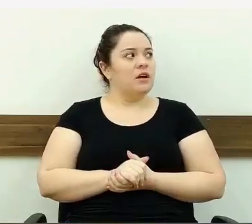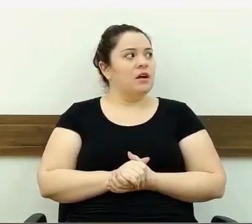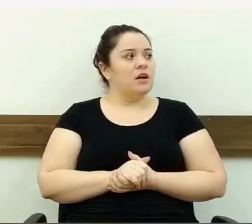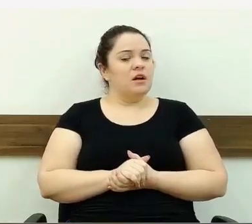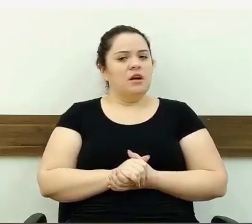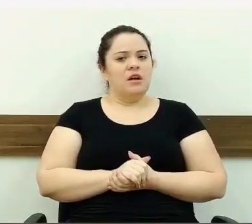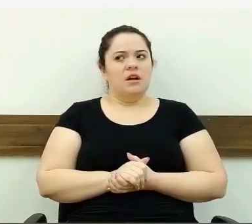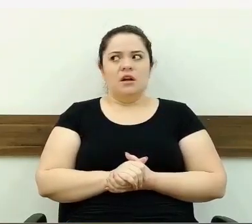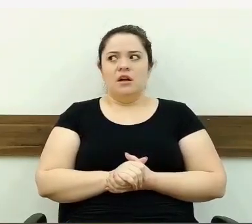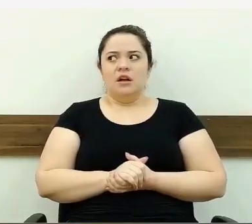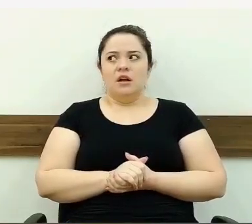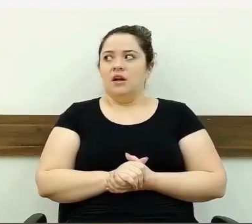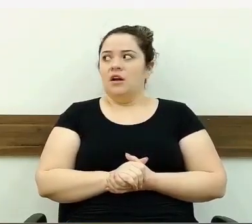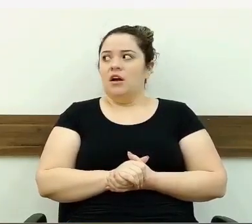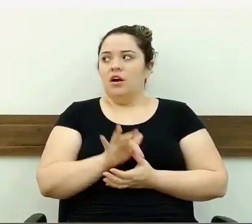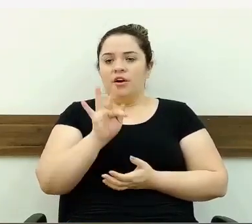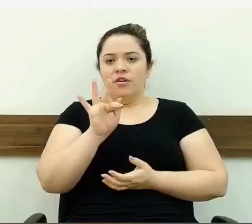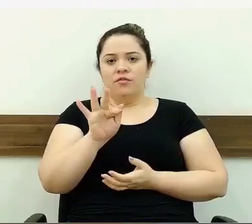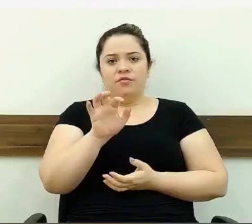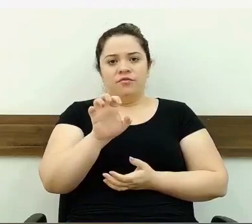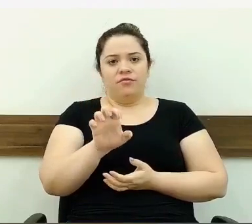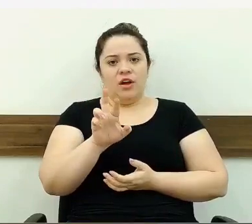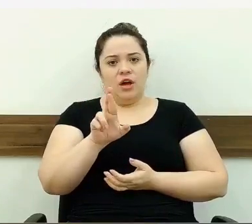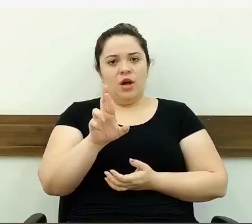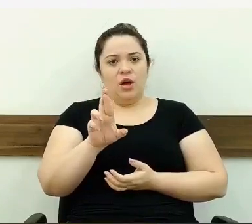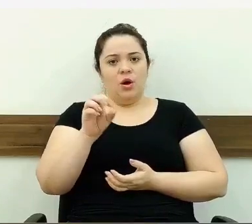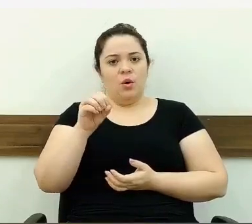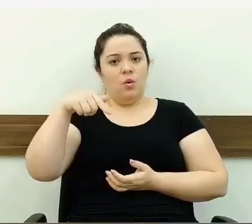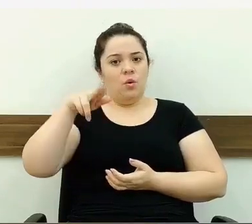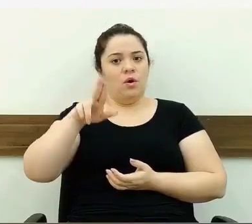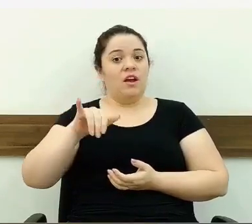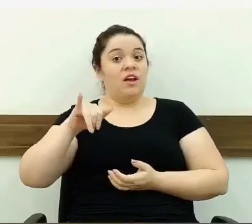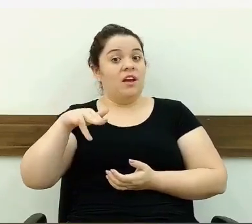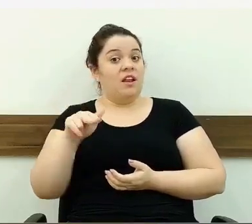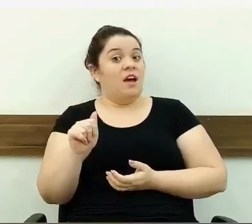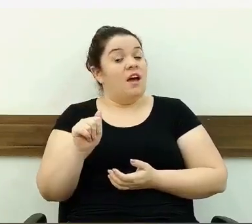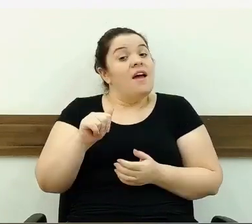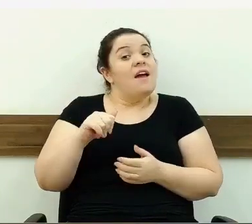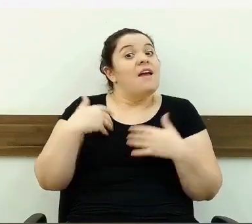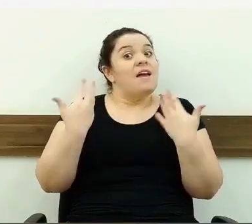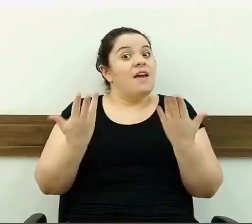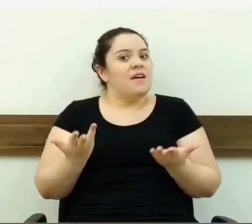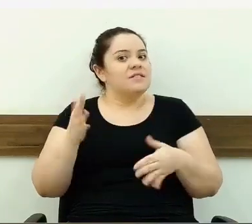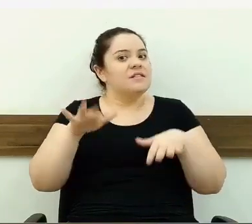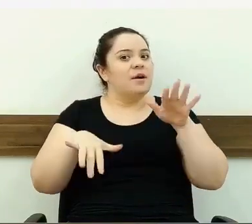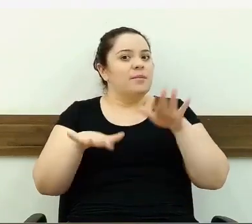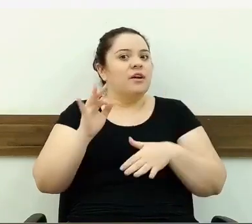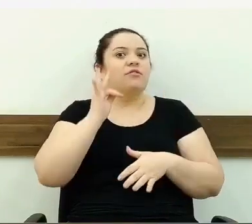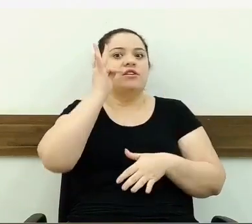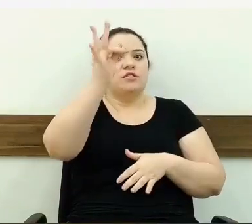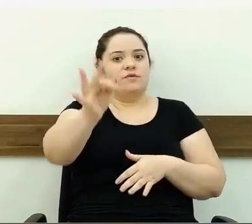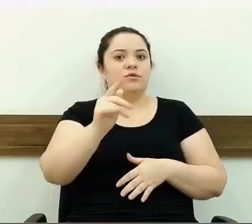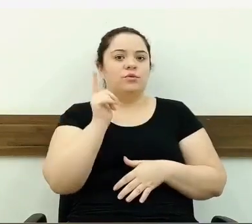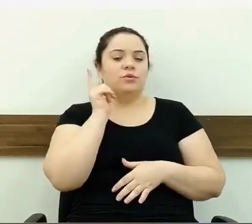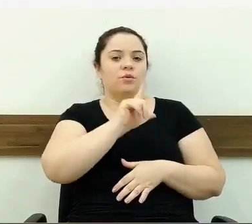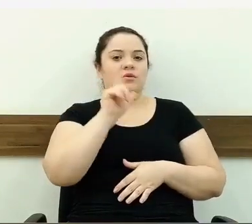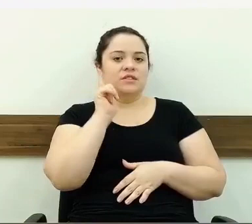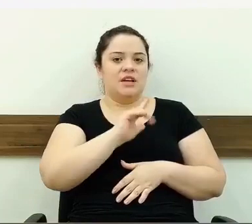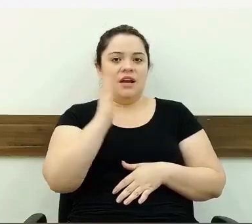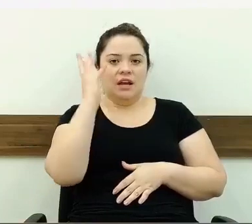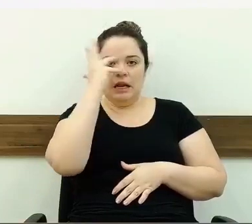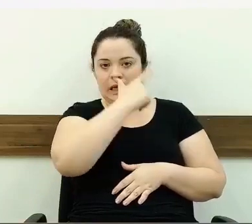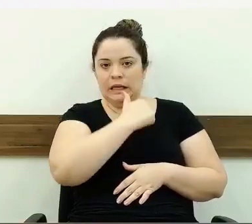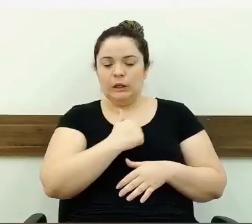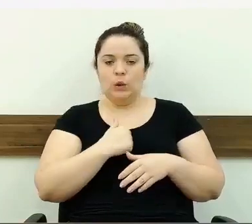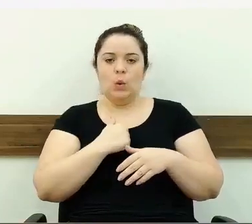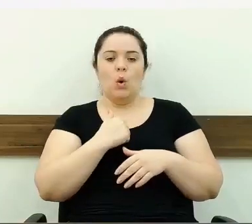conversada com você, mas quem sabe a gente consegue fazer aqui na frente um parcão bem lindo, maravilhoso para a nossa cidade. Eu também